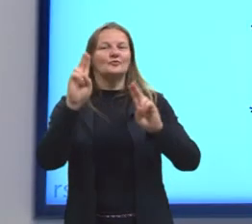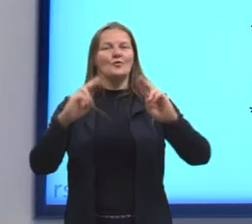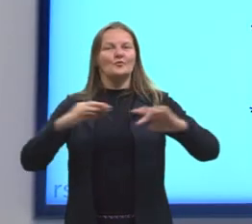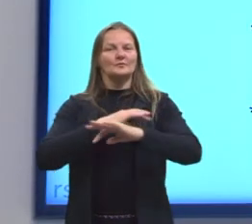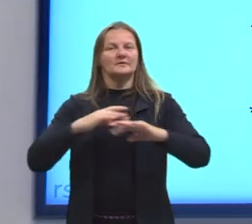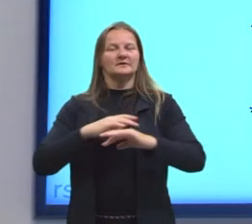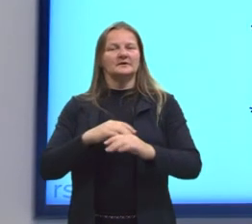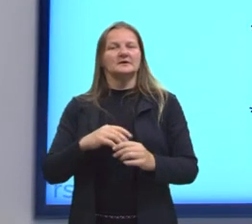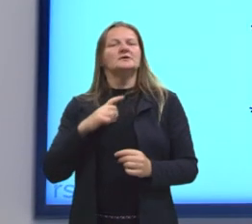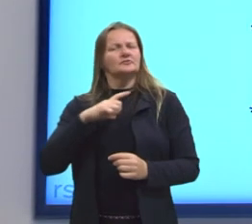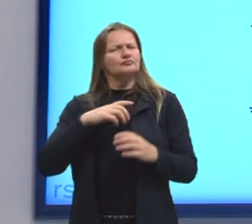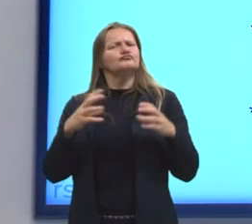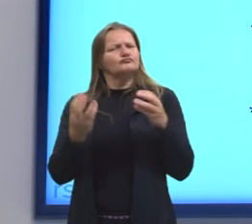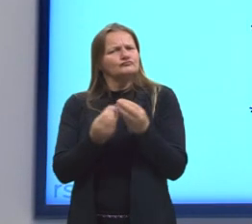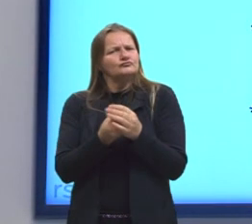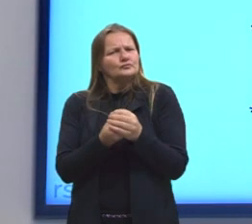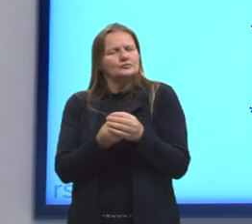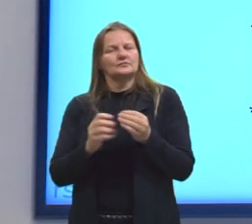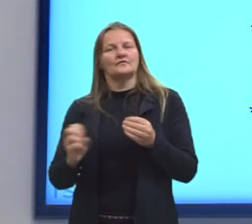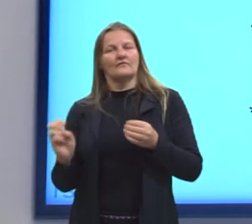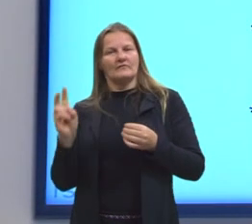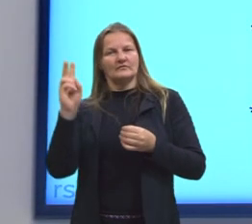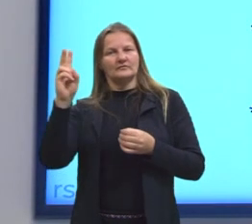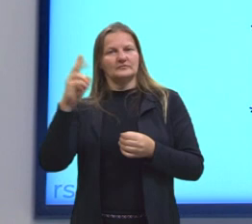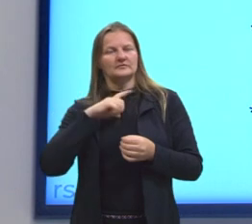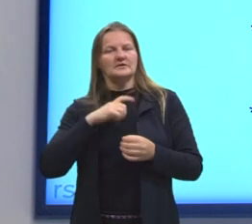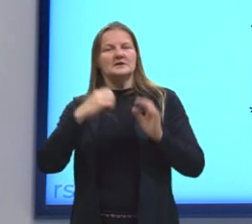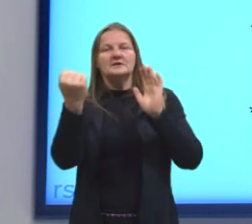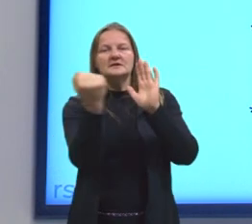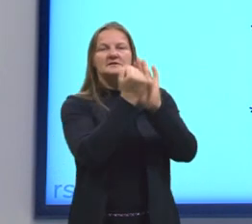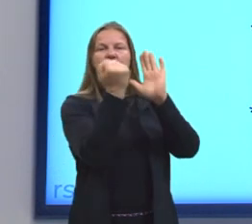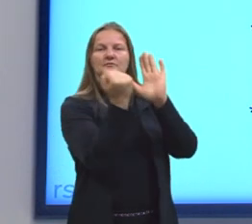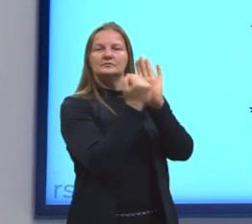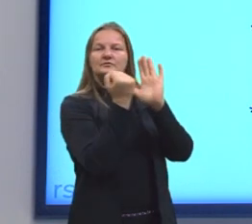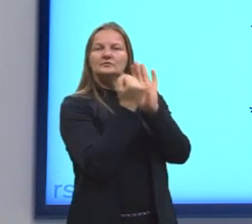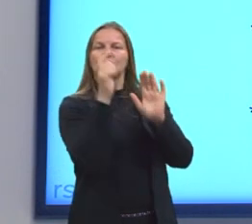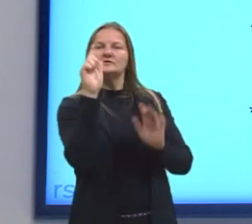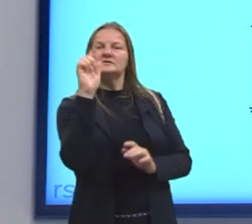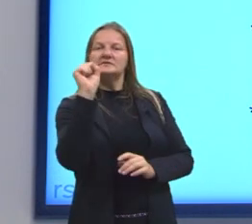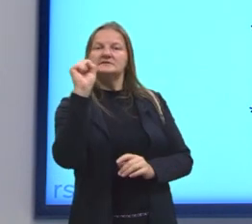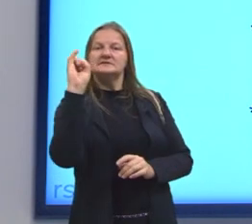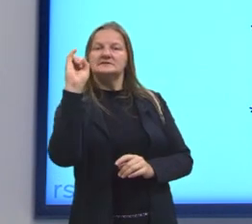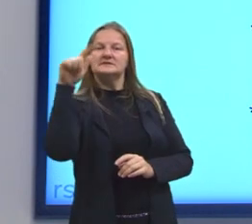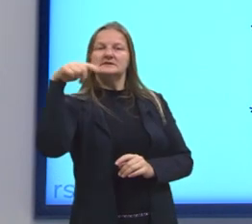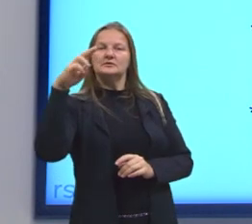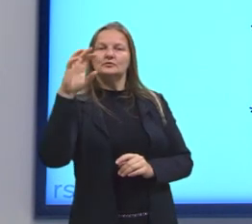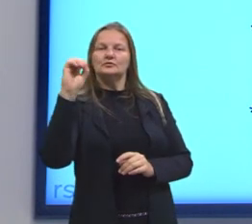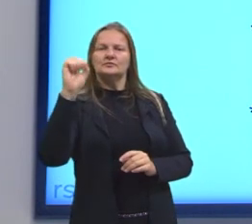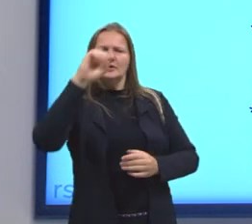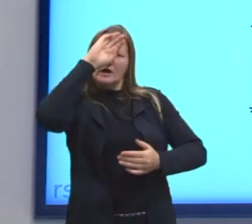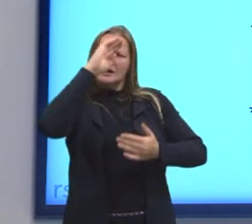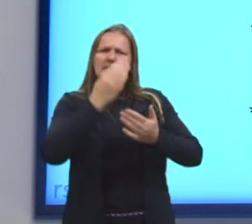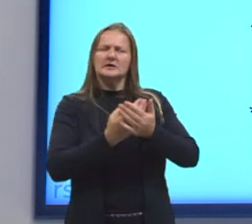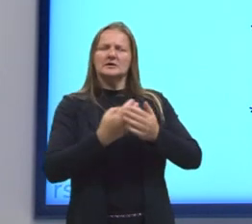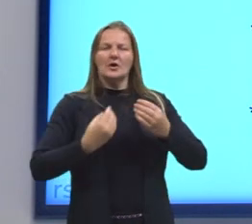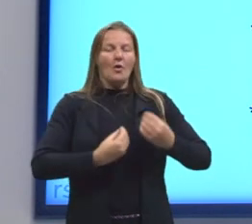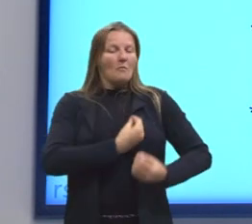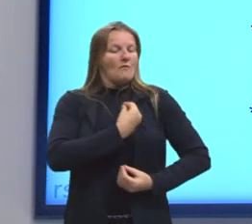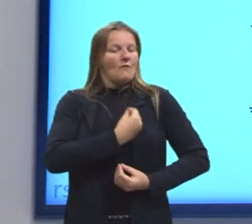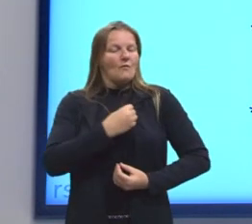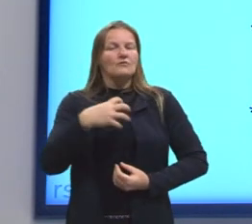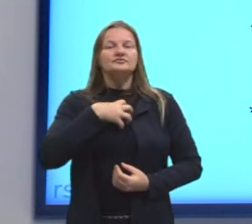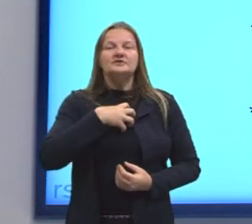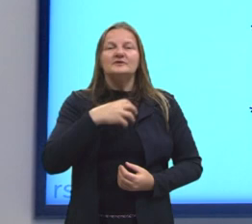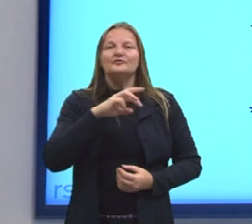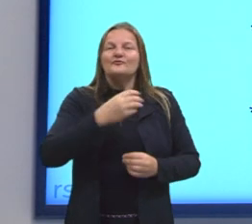conjunto de valores. Cultura urbana, símbolos e signos, ritos, crenças ou modo de vida que